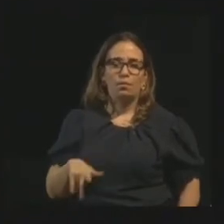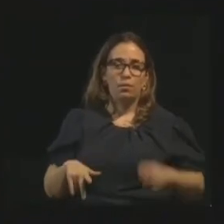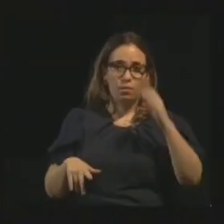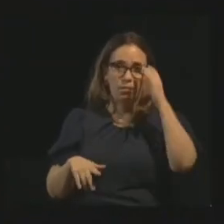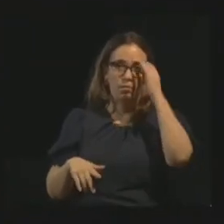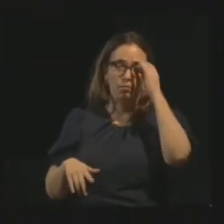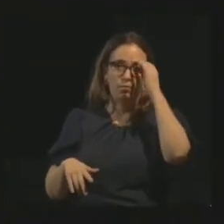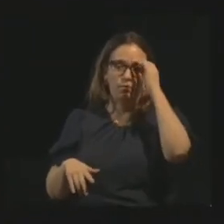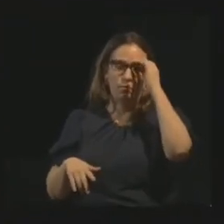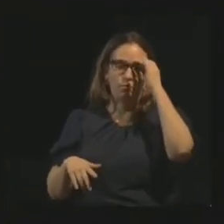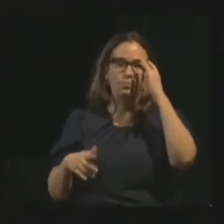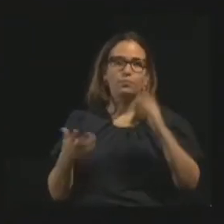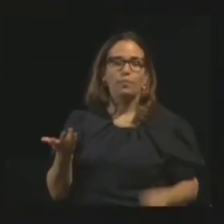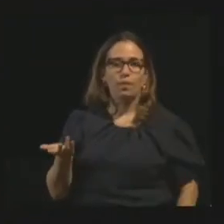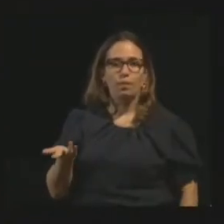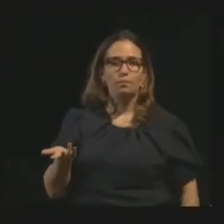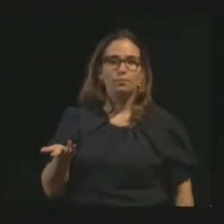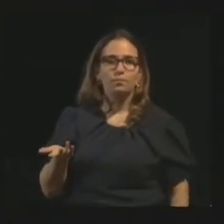espiritualistas.